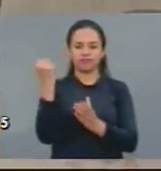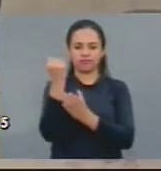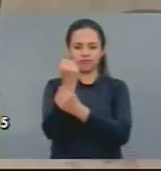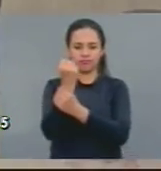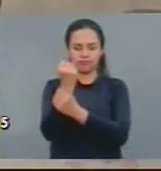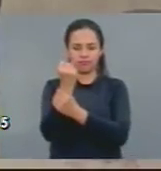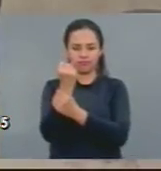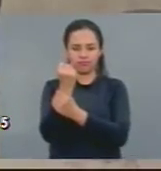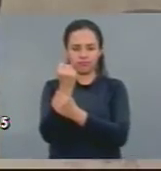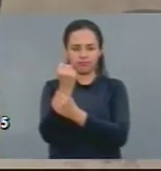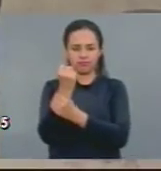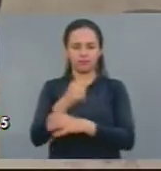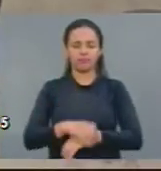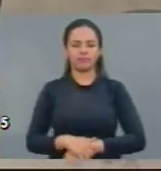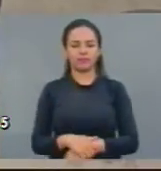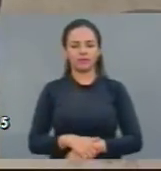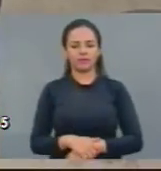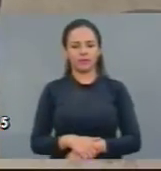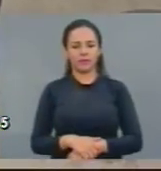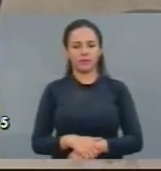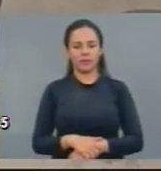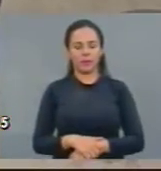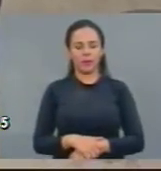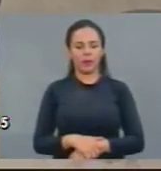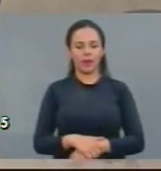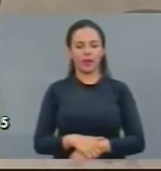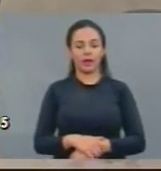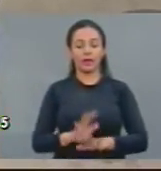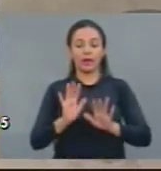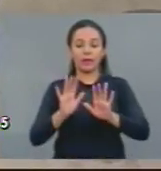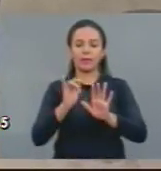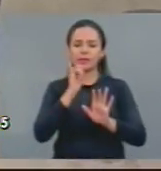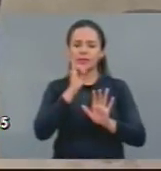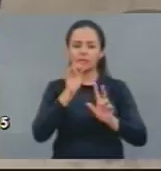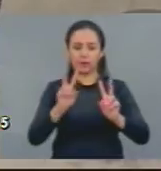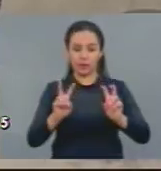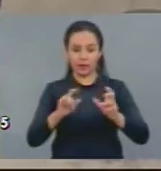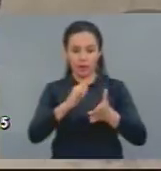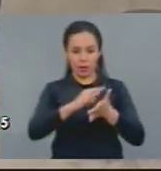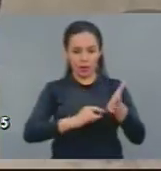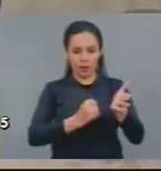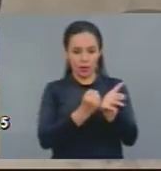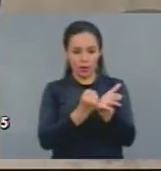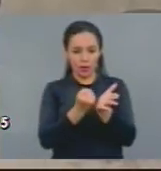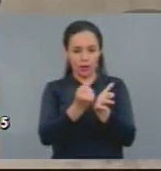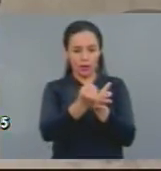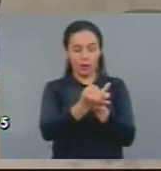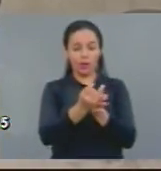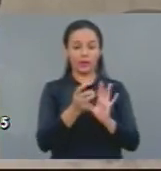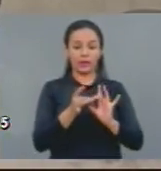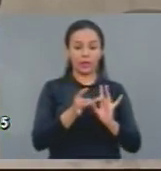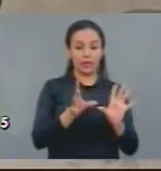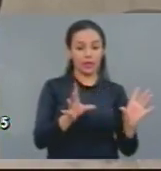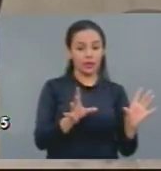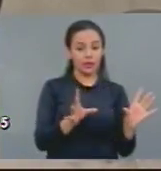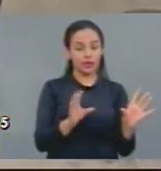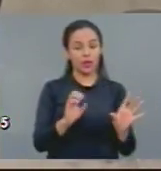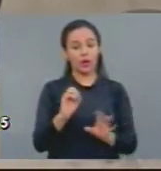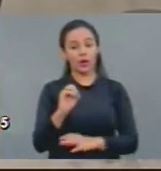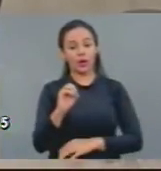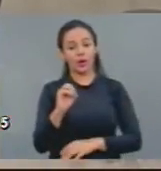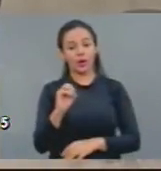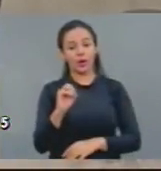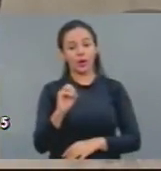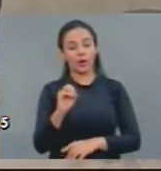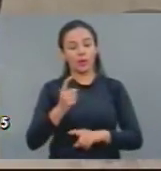outorgas, eu quero dizer que, uma coisa é a água aí para abastecimento humano, outra coisa é a água aí para o